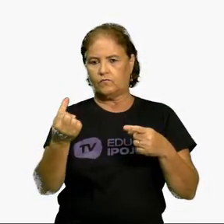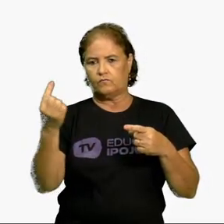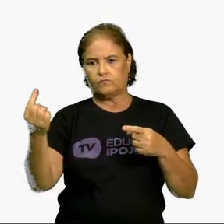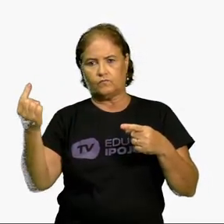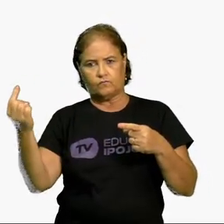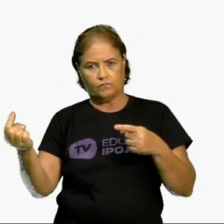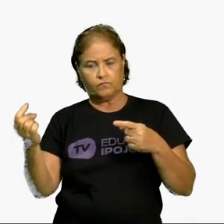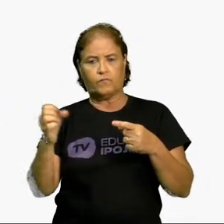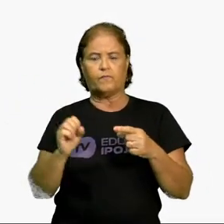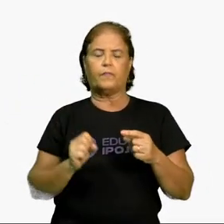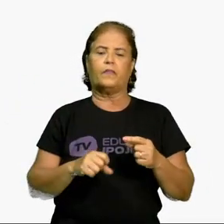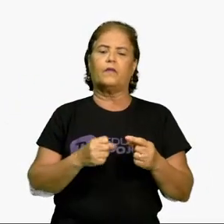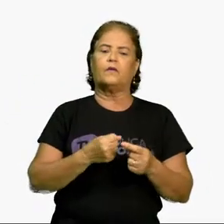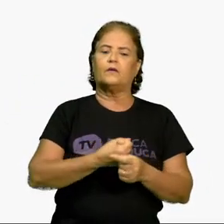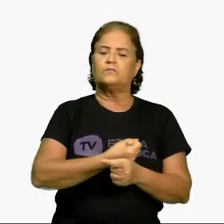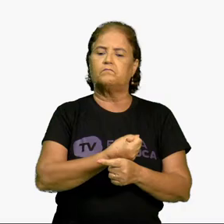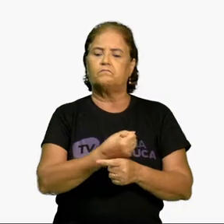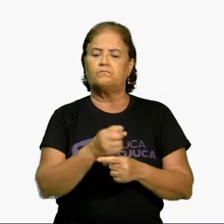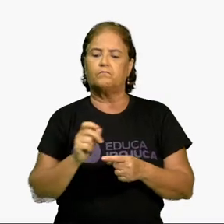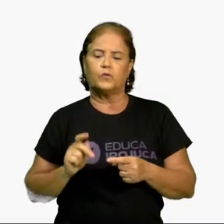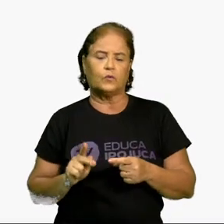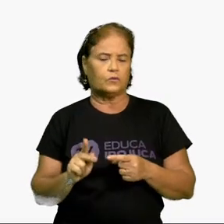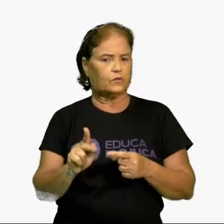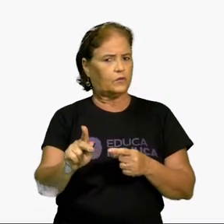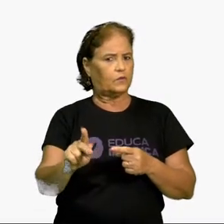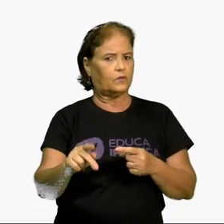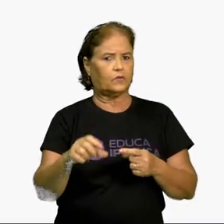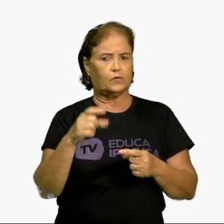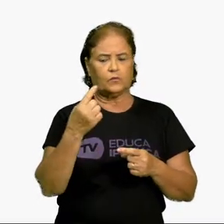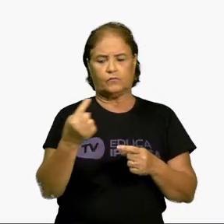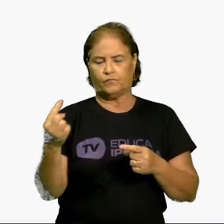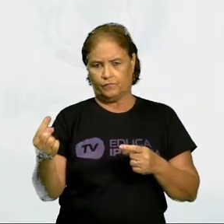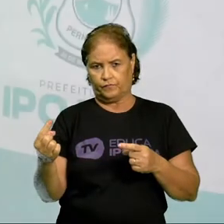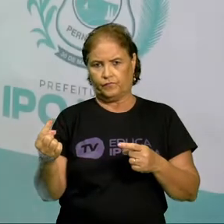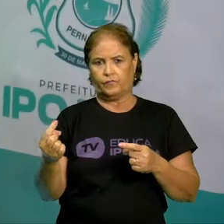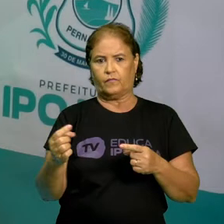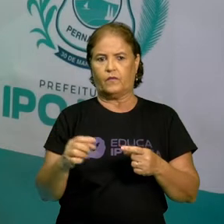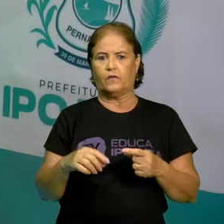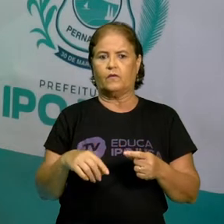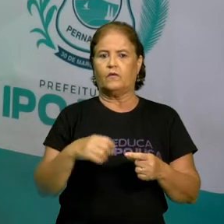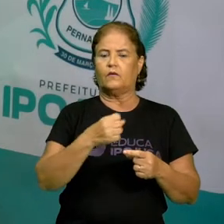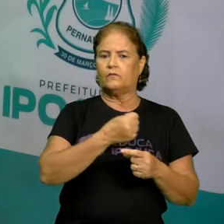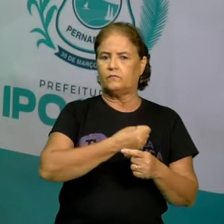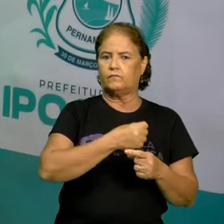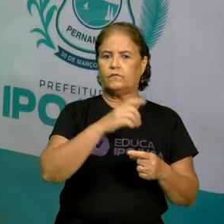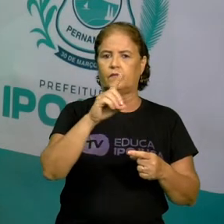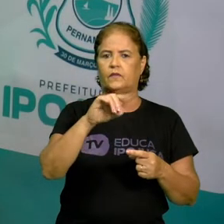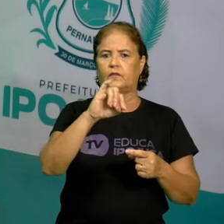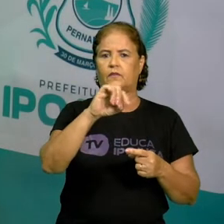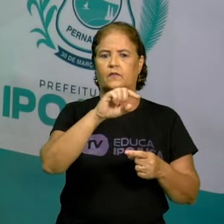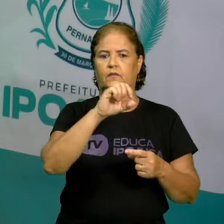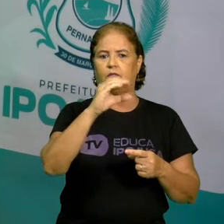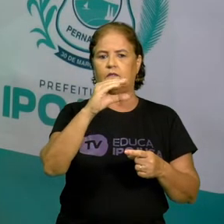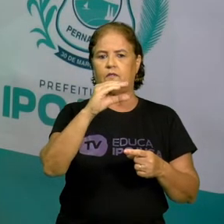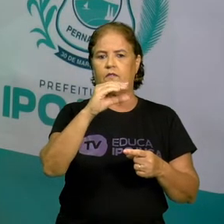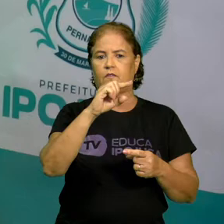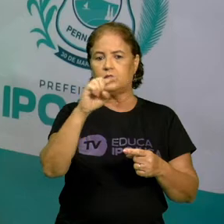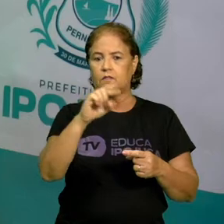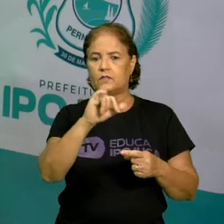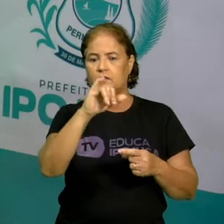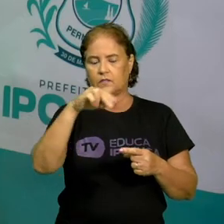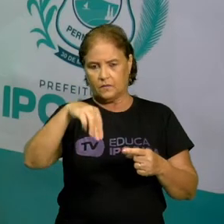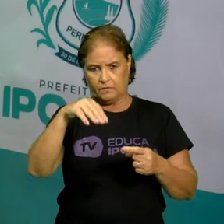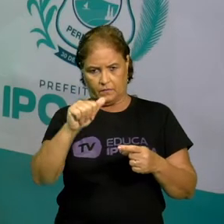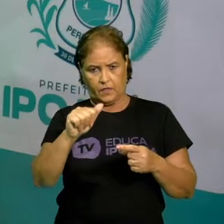periódica. O período 1. As dízimas também são números racionais. Porque a dízima